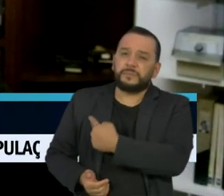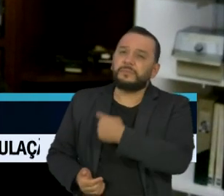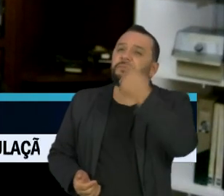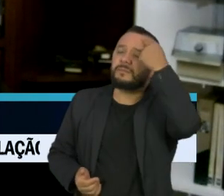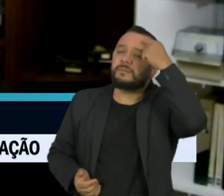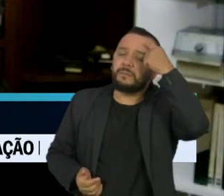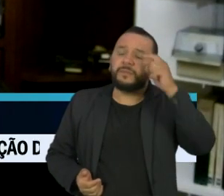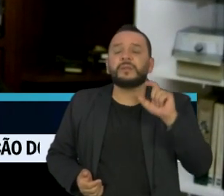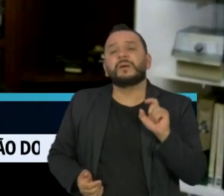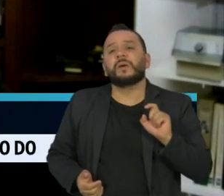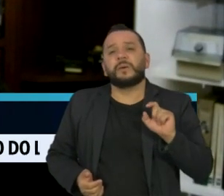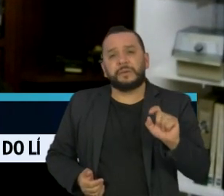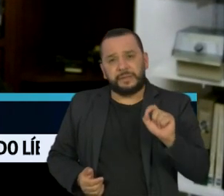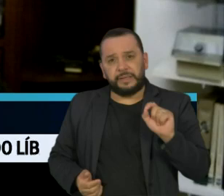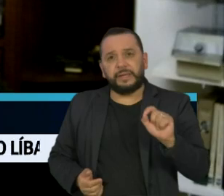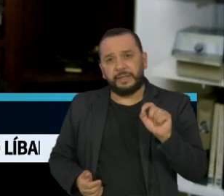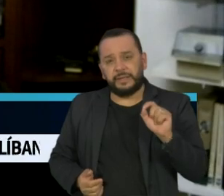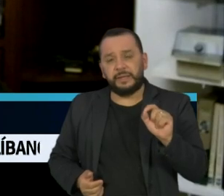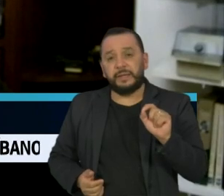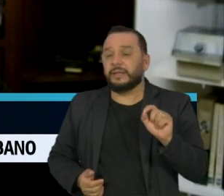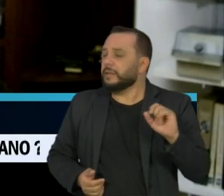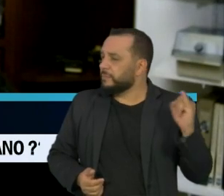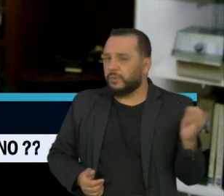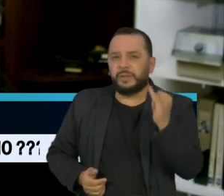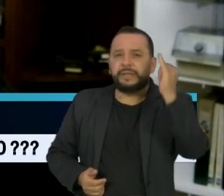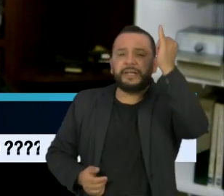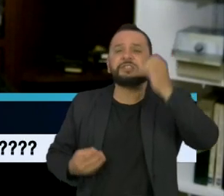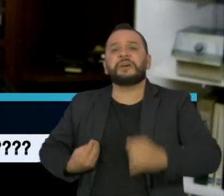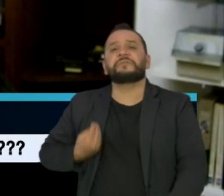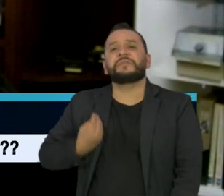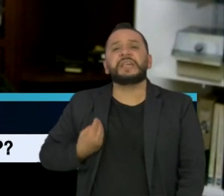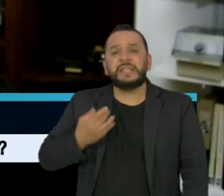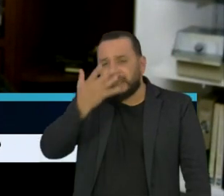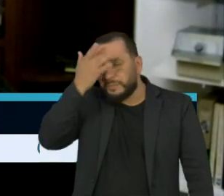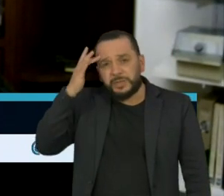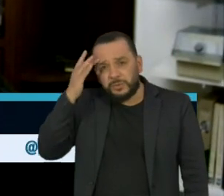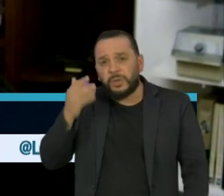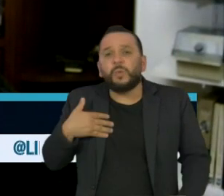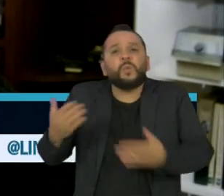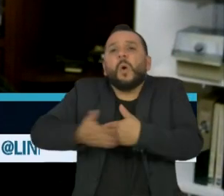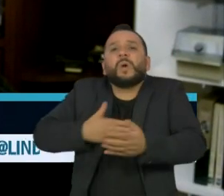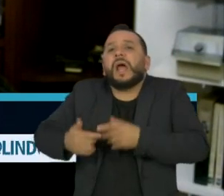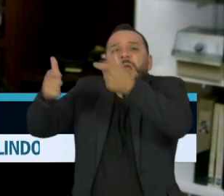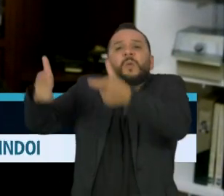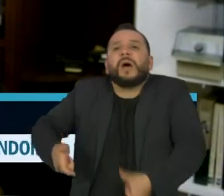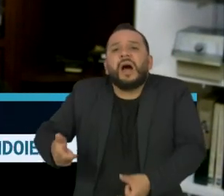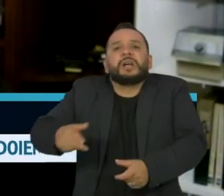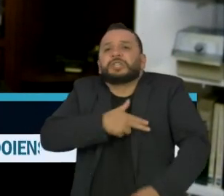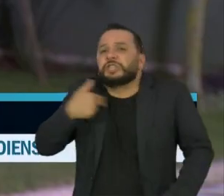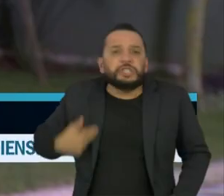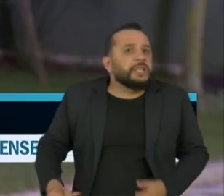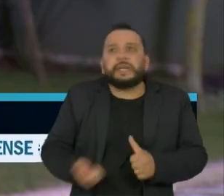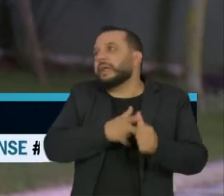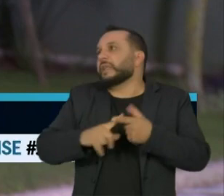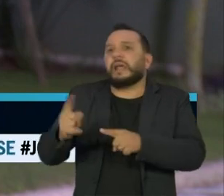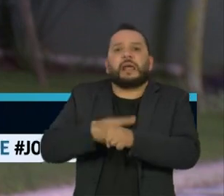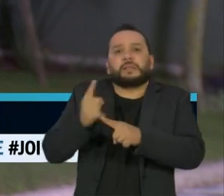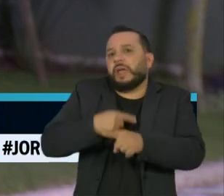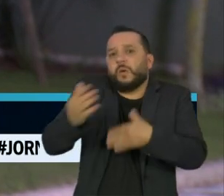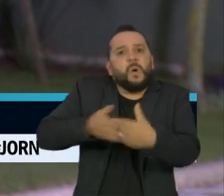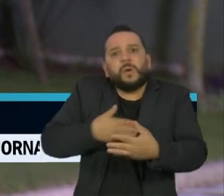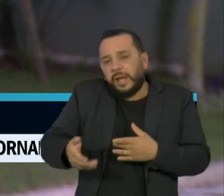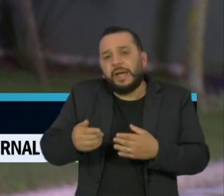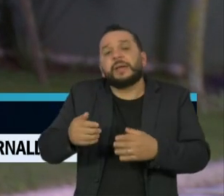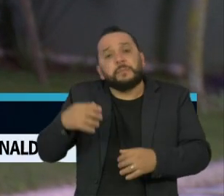essa questão se refere à vida das pessoas Que não importa muito de onde vem a vacina, contanto que a vacina venha Vinculado à